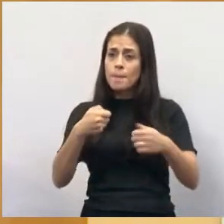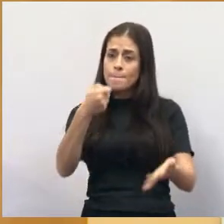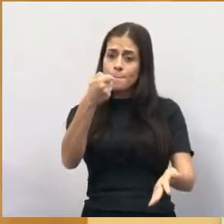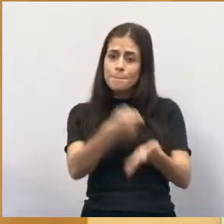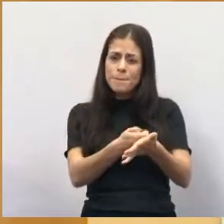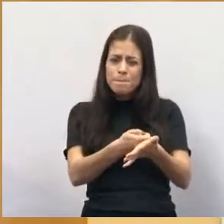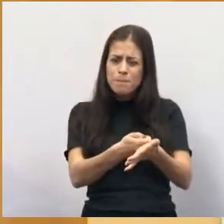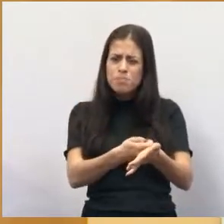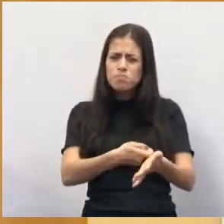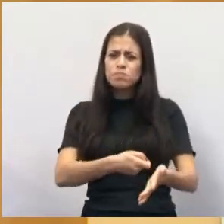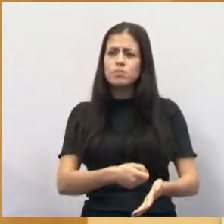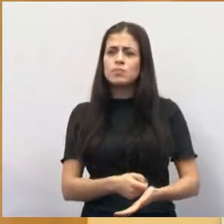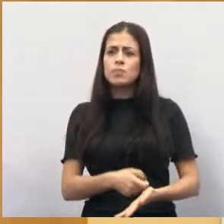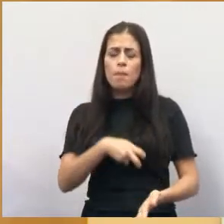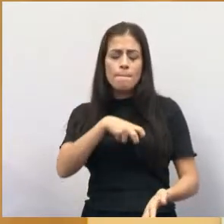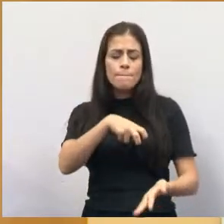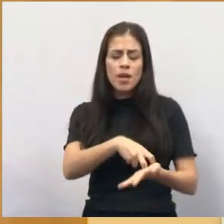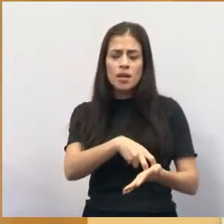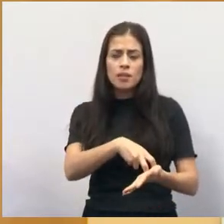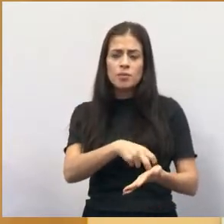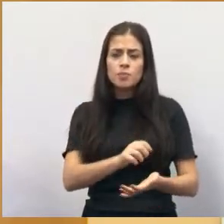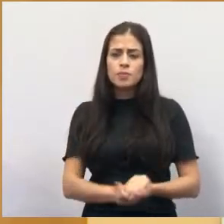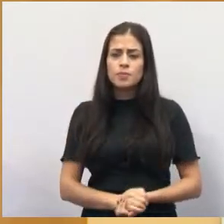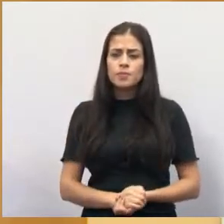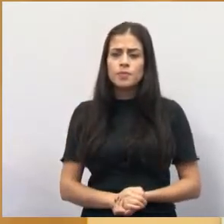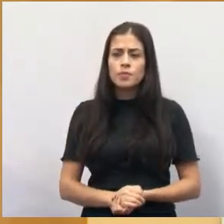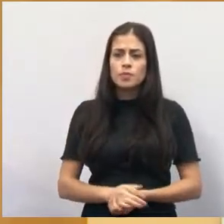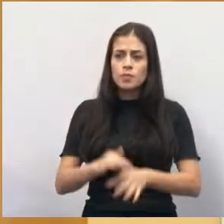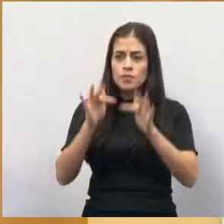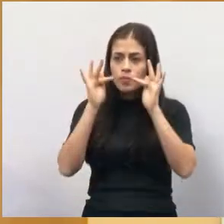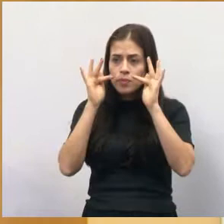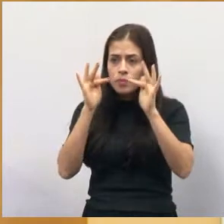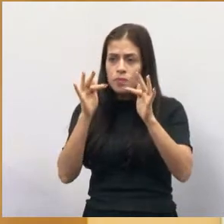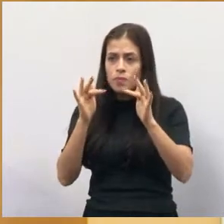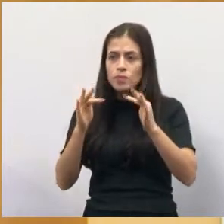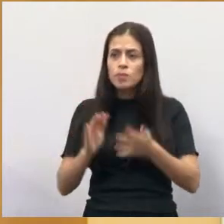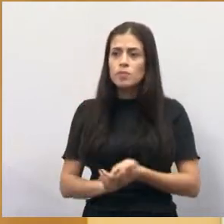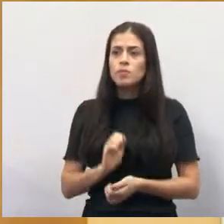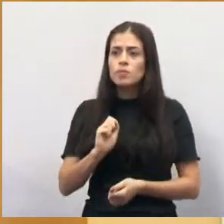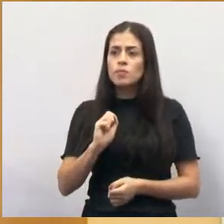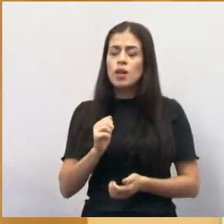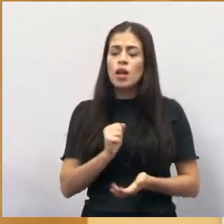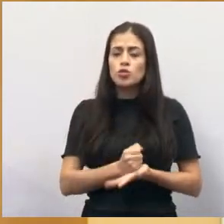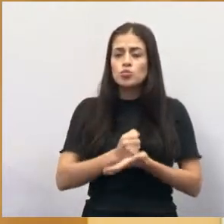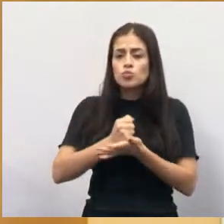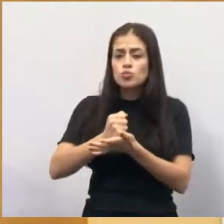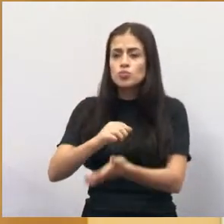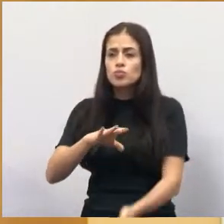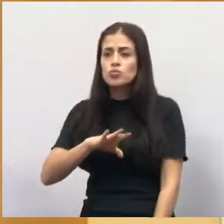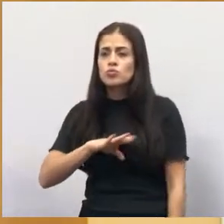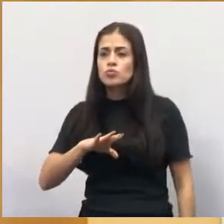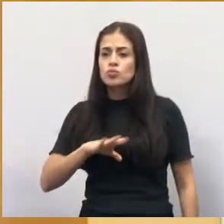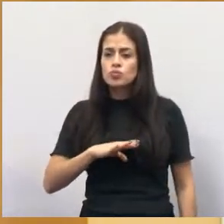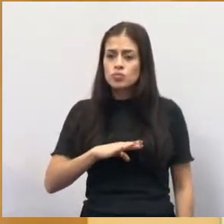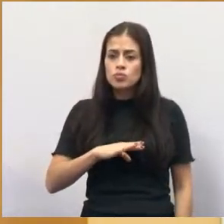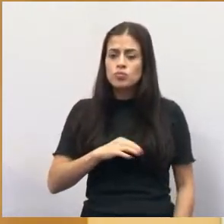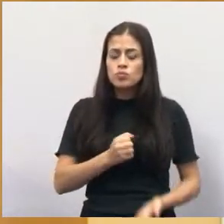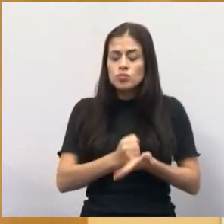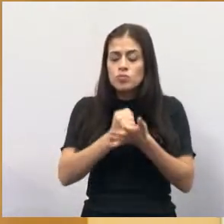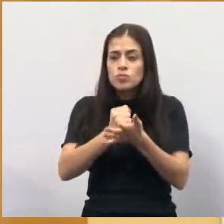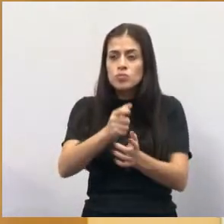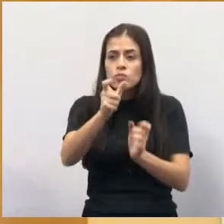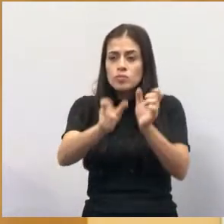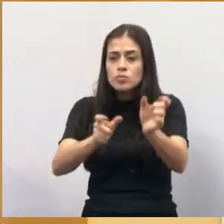desejo. Eu sou fiel aos princípios que me levaram à política, não De ajudar a nossa cidade, de ajudar as pessoas, não é?